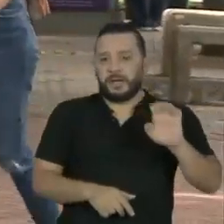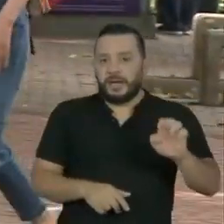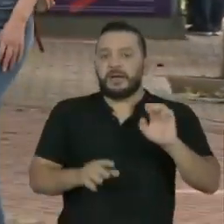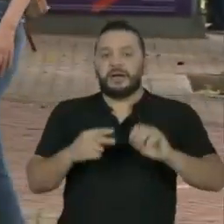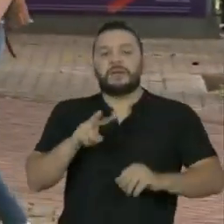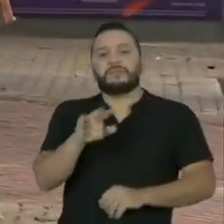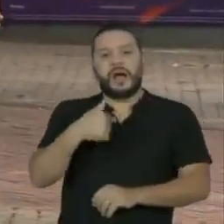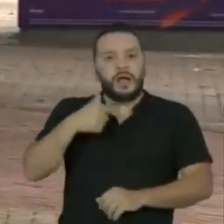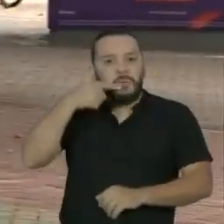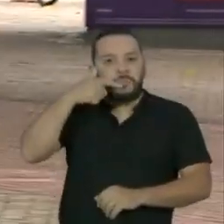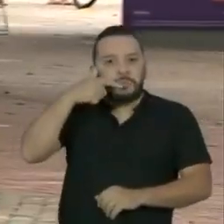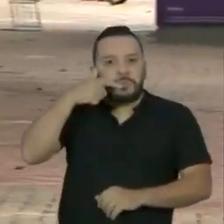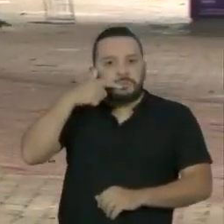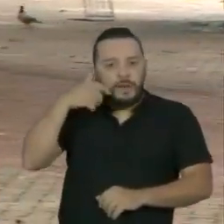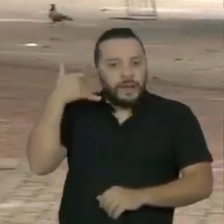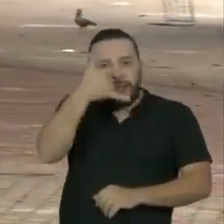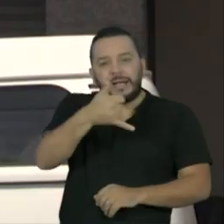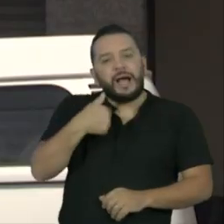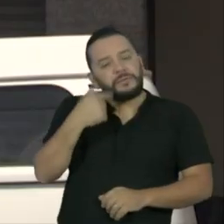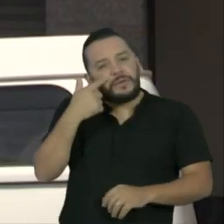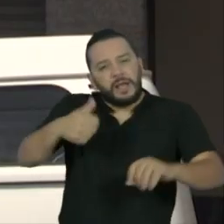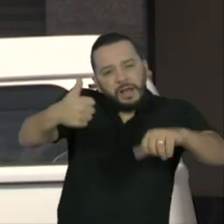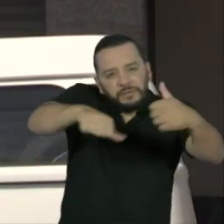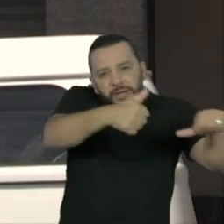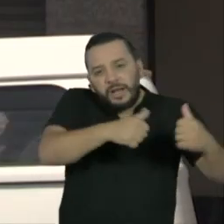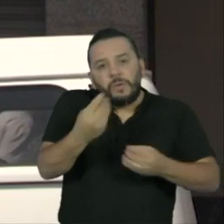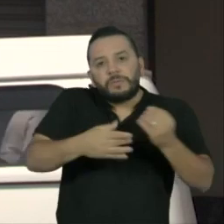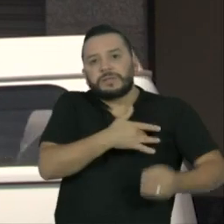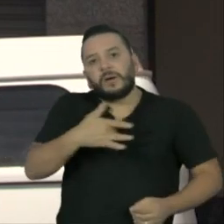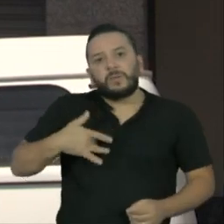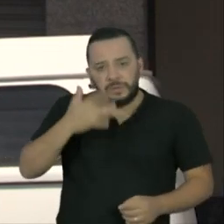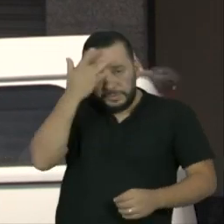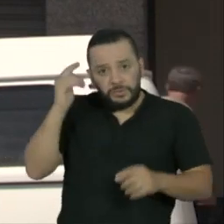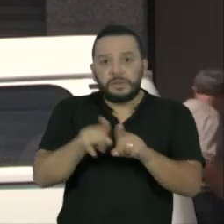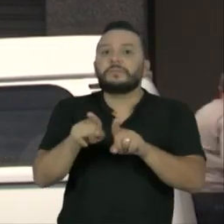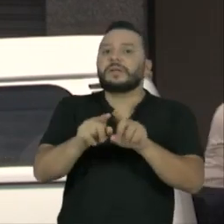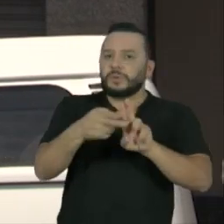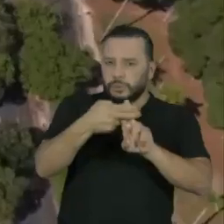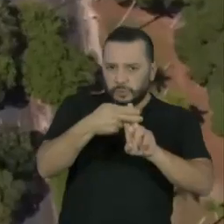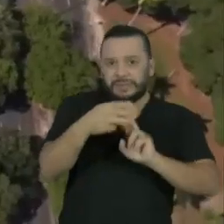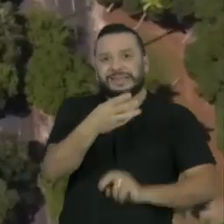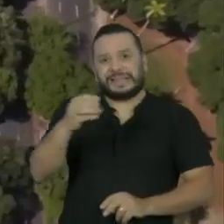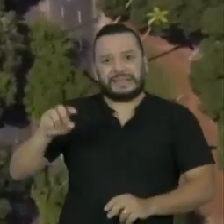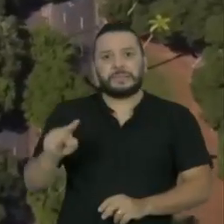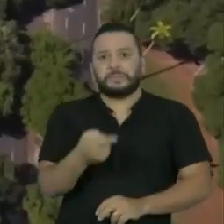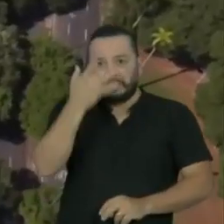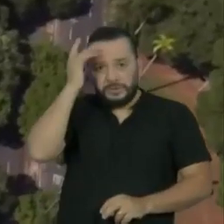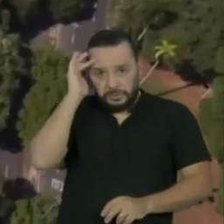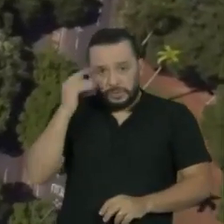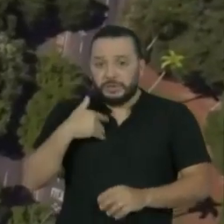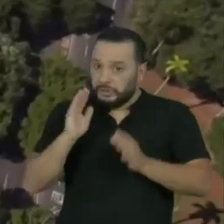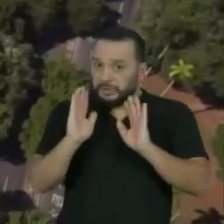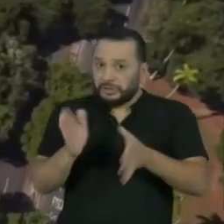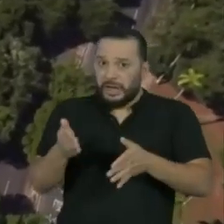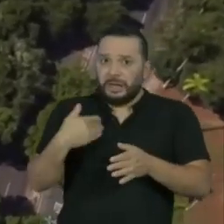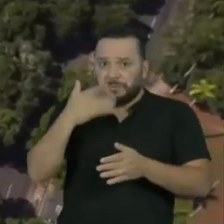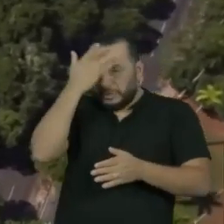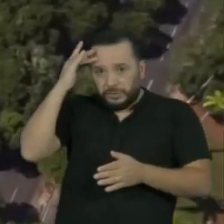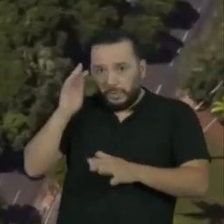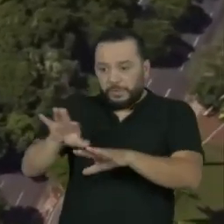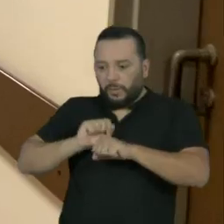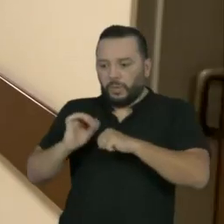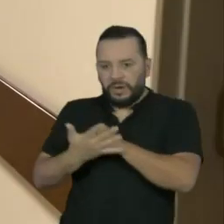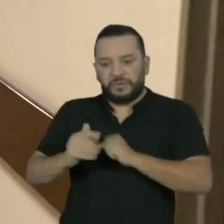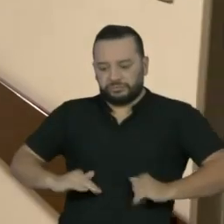saúde de 200 mil pessoas e o Telesus de 300 mil. O objetivo é mapear os brasileiros já imunizados pela covid